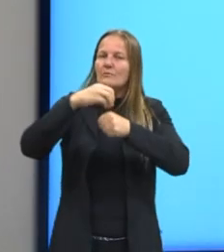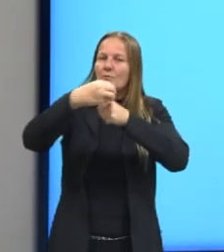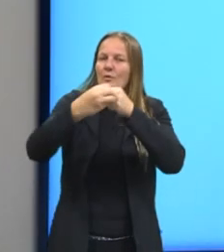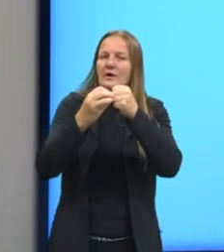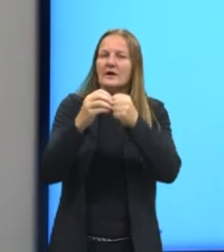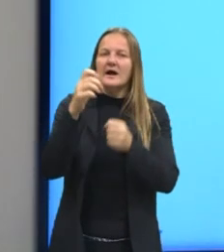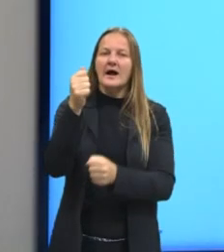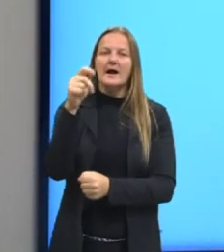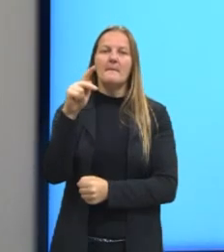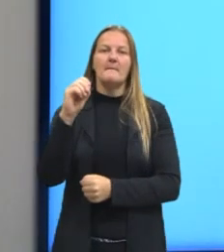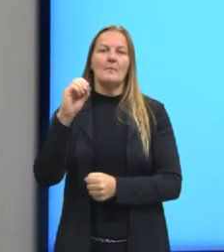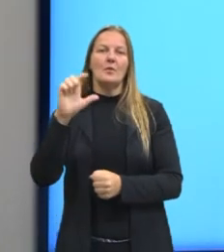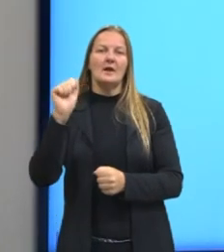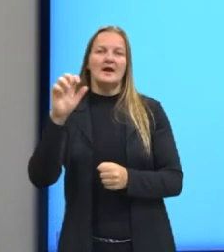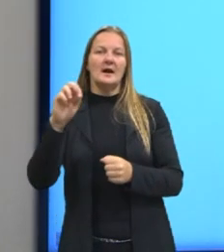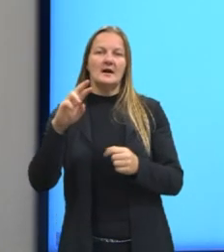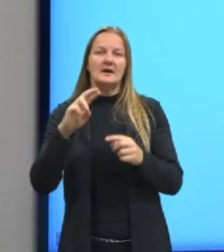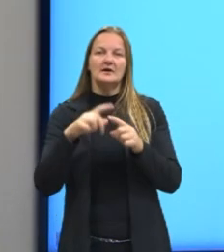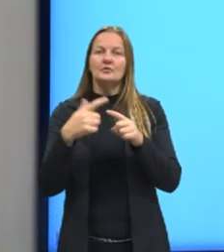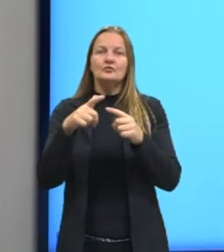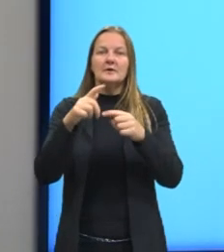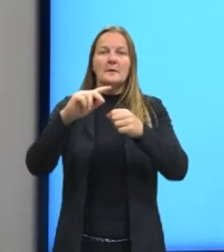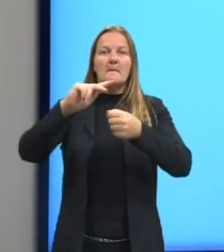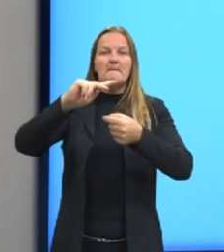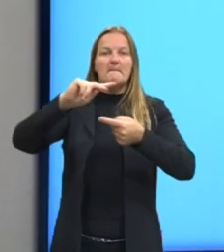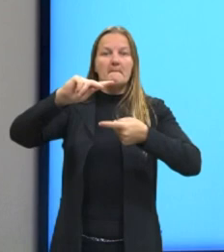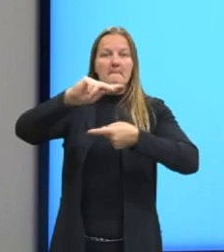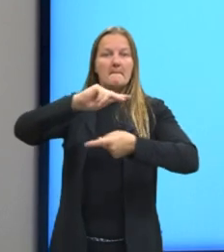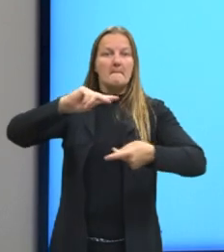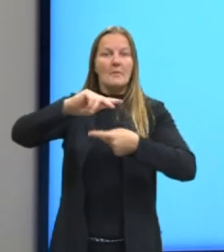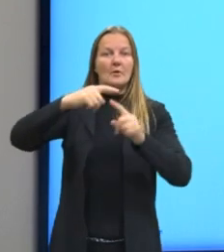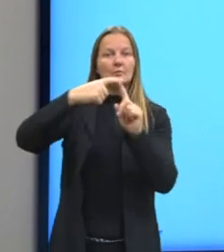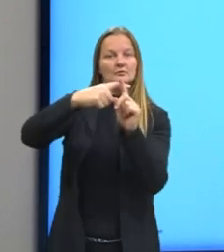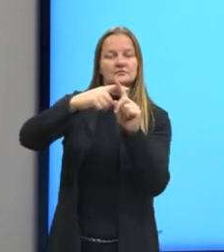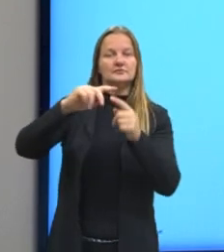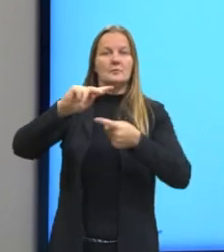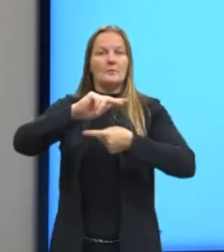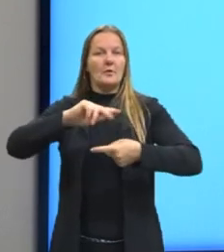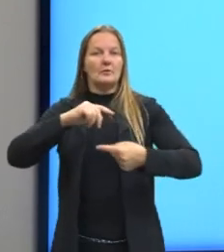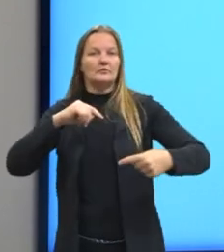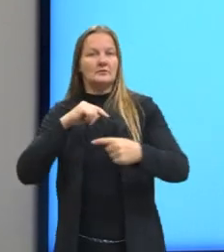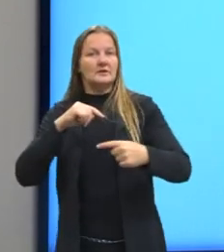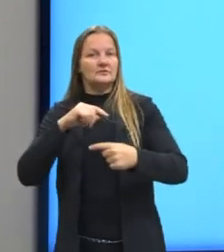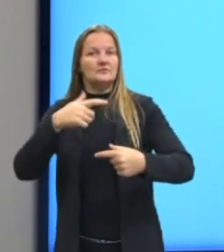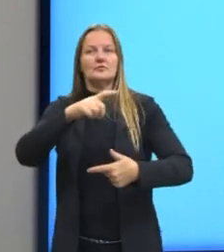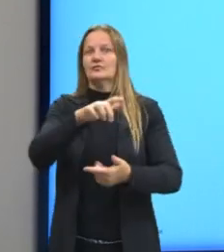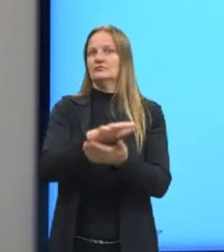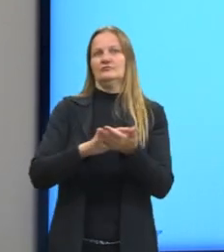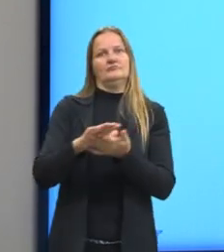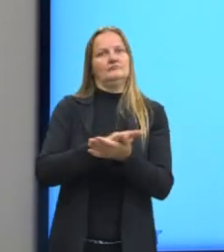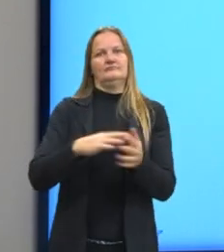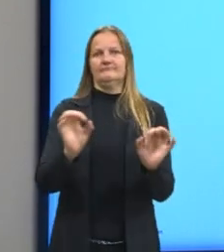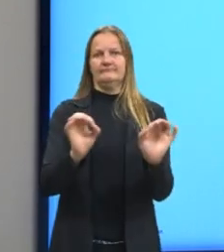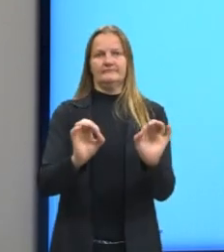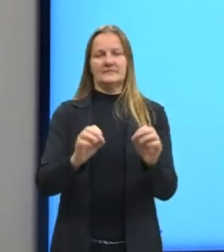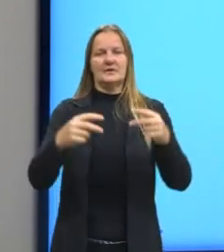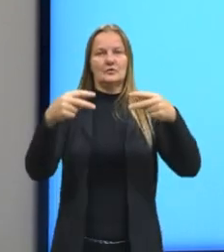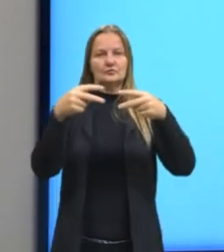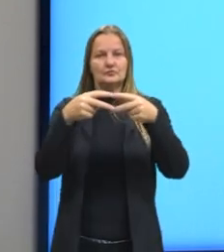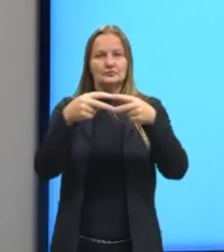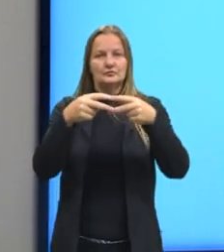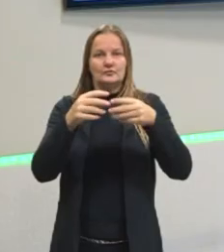apolares, elas não têm o polo, o polo positivo e o polo negativo. Por isso o nome de dipolo